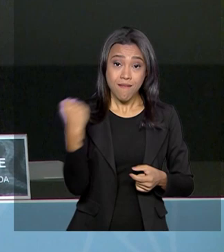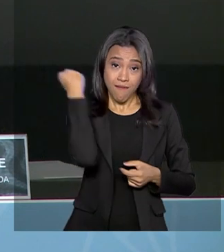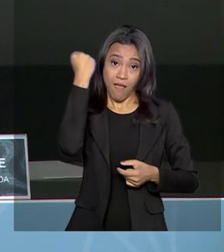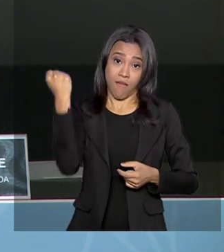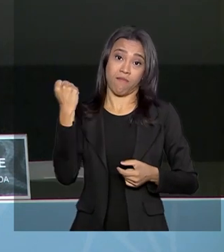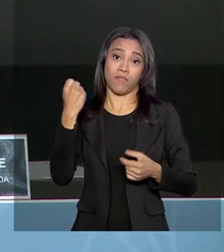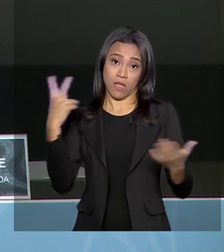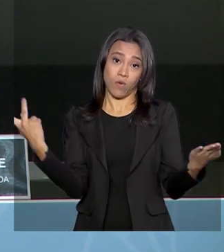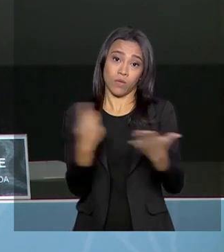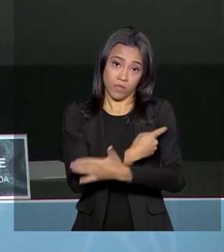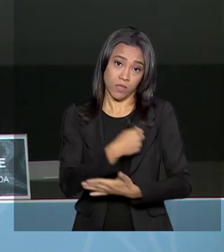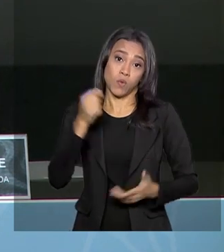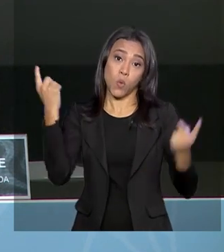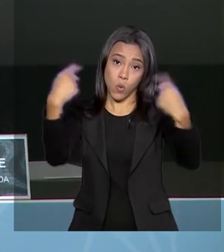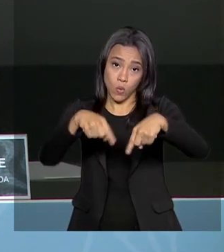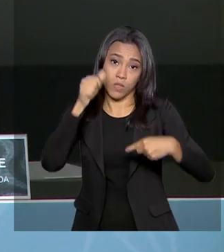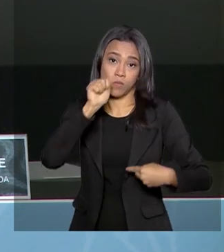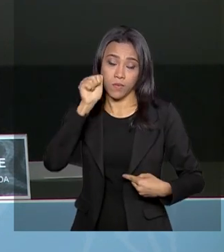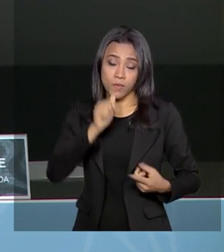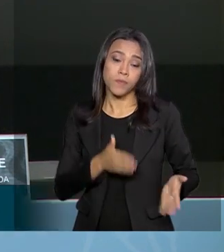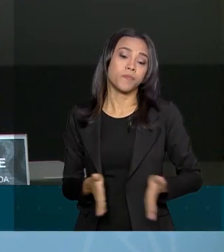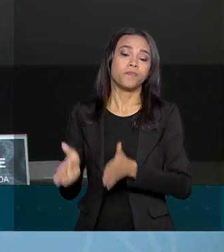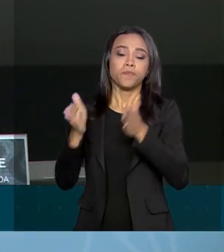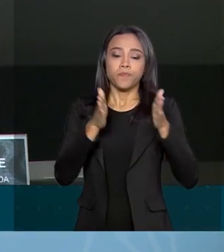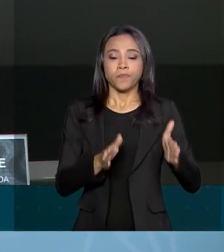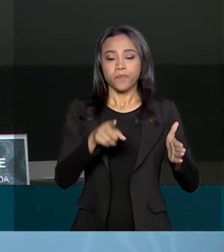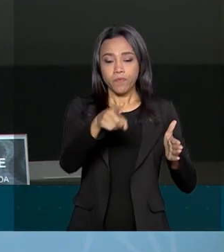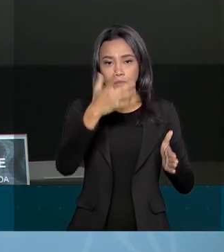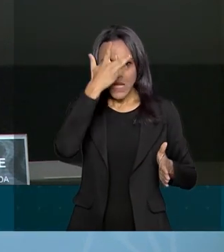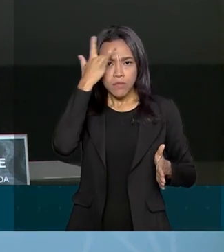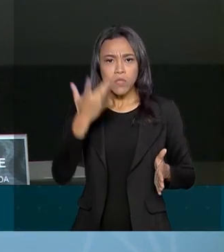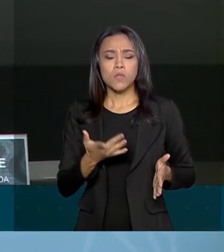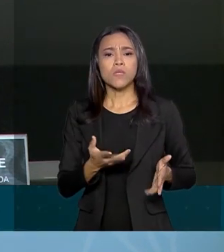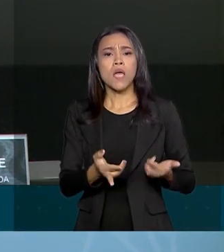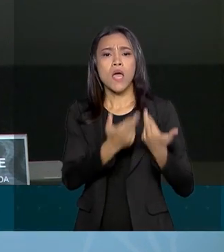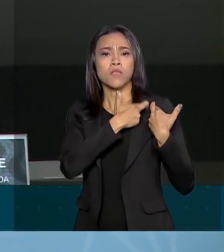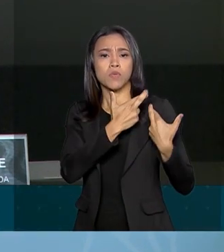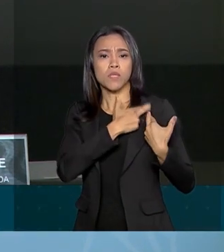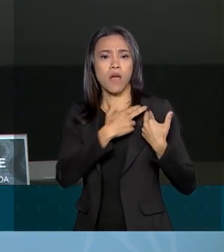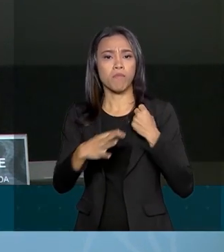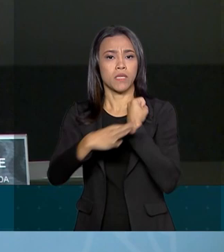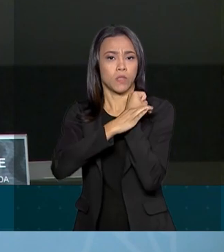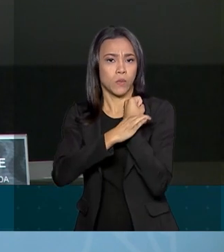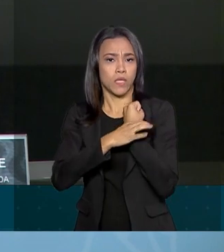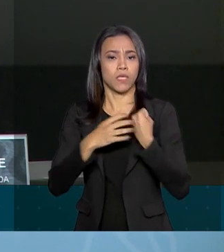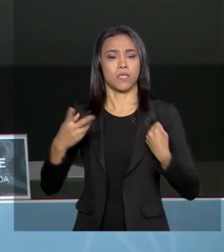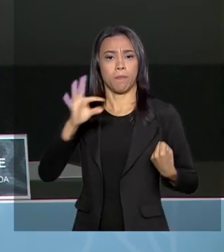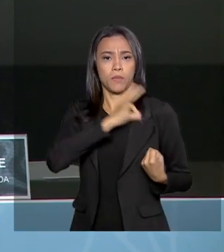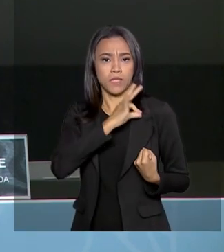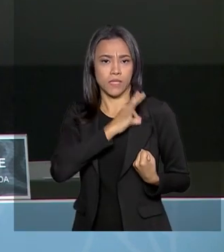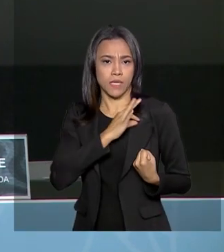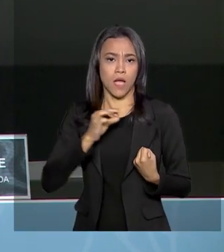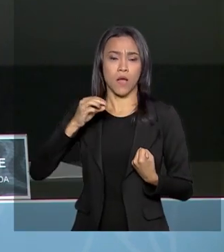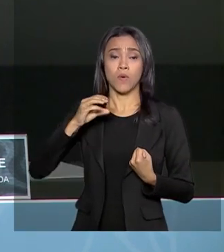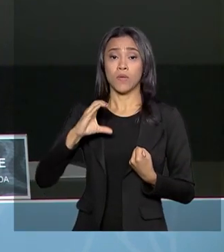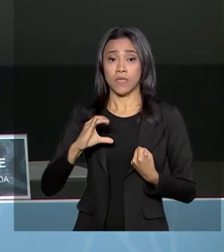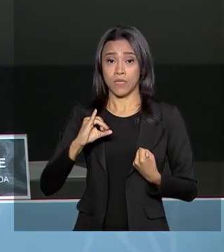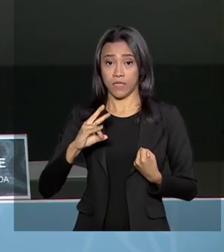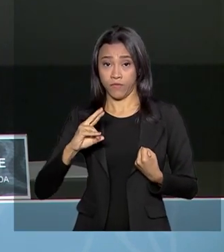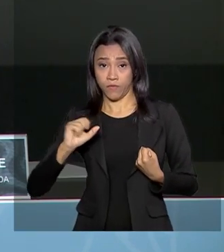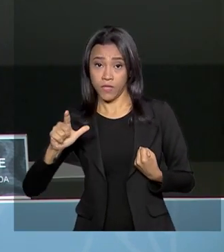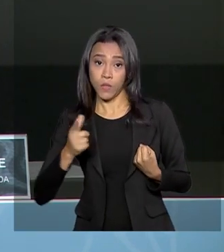mulheres. Os responsáveis pela segurança pública, na ponta, policiais civis, policiais militares,